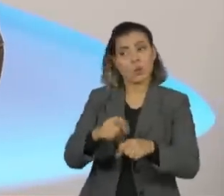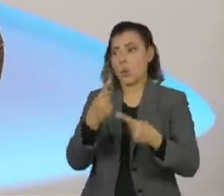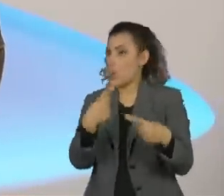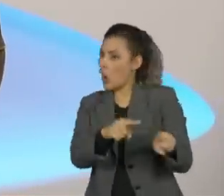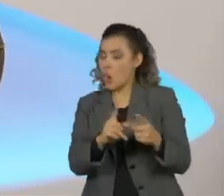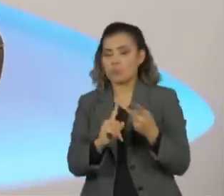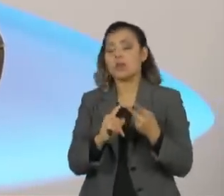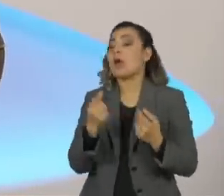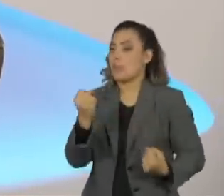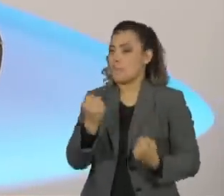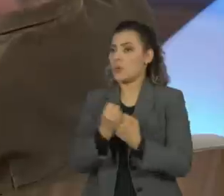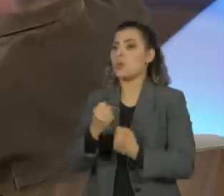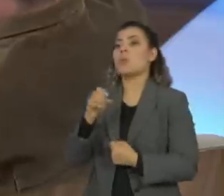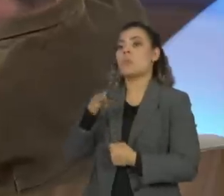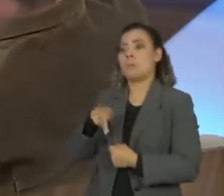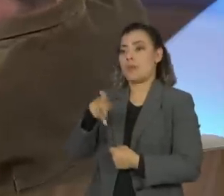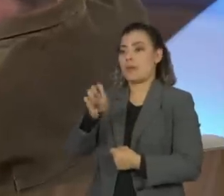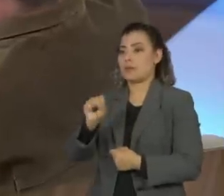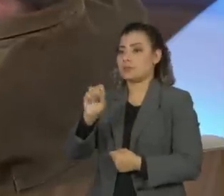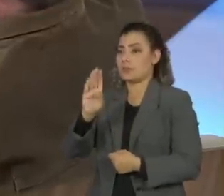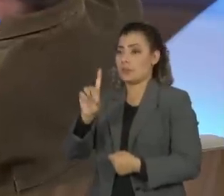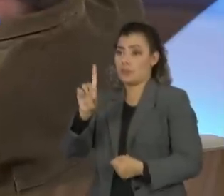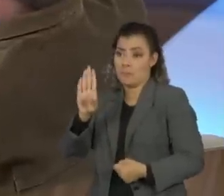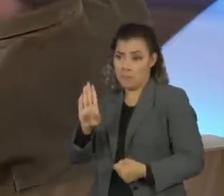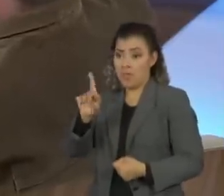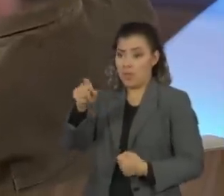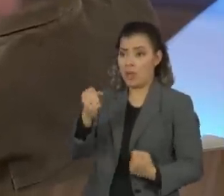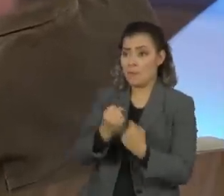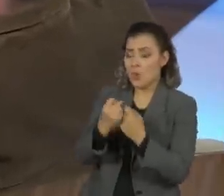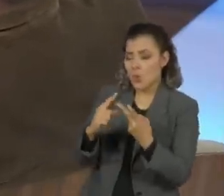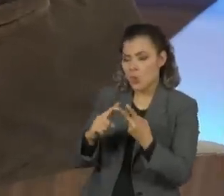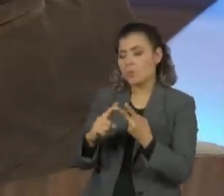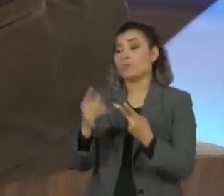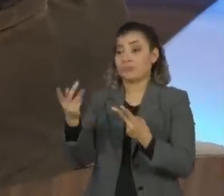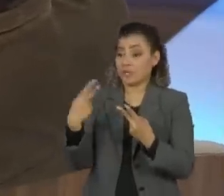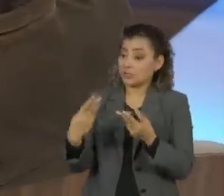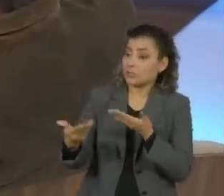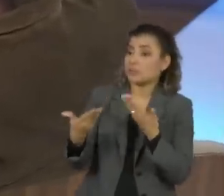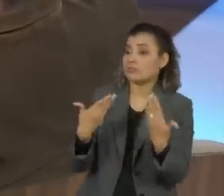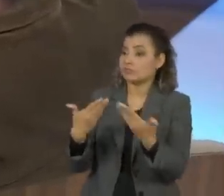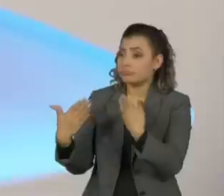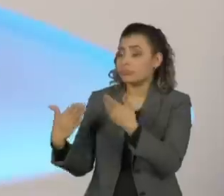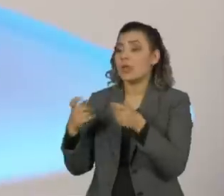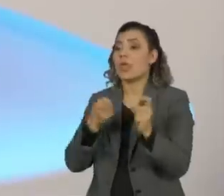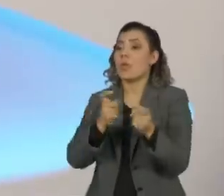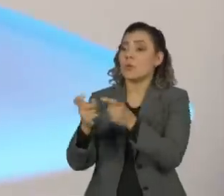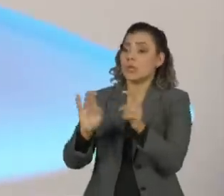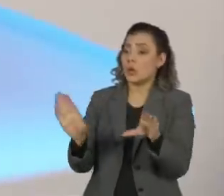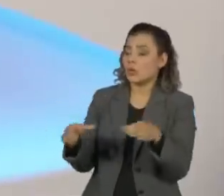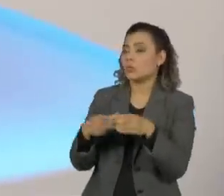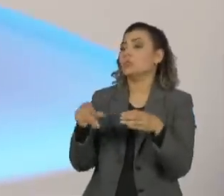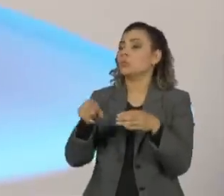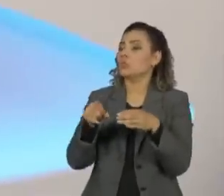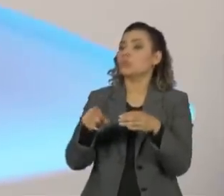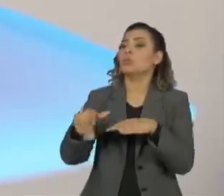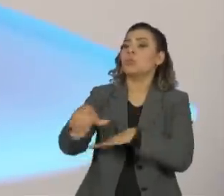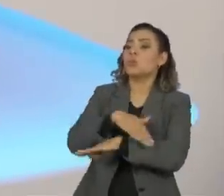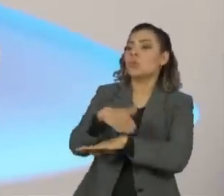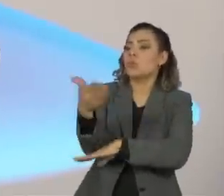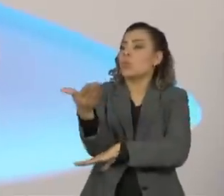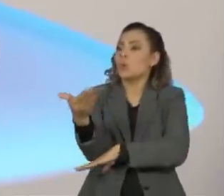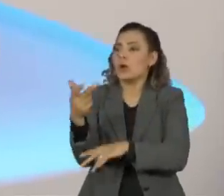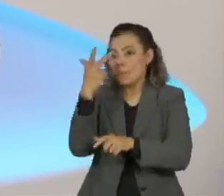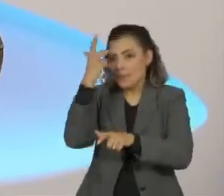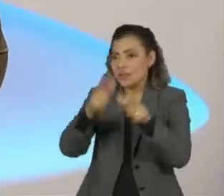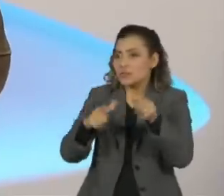apoiou o PSDB em uma determinada época, a gente fazia reuniões com os grupos de rua, vem para a